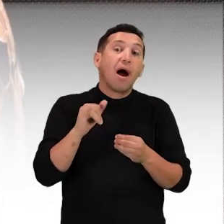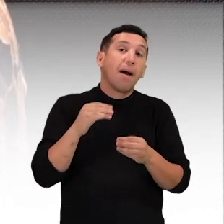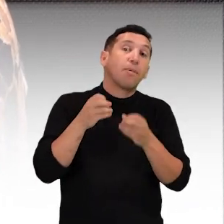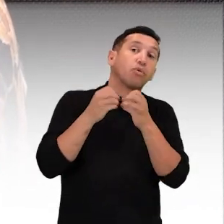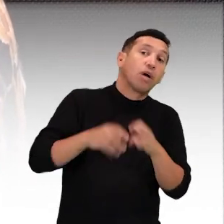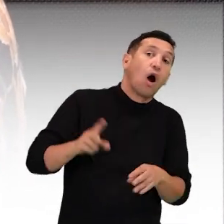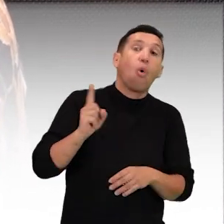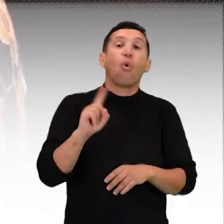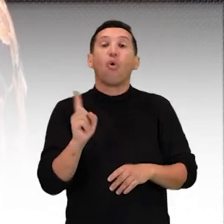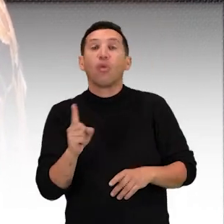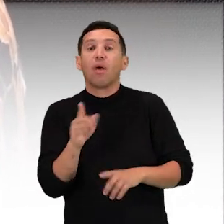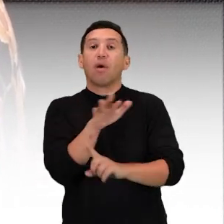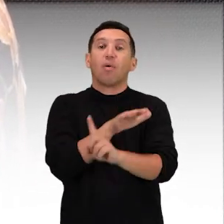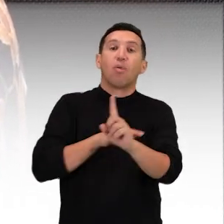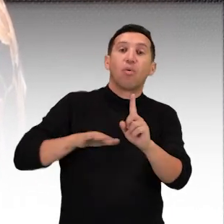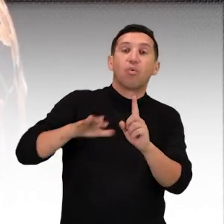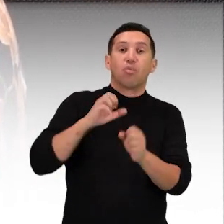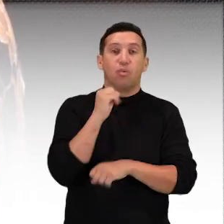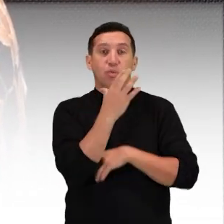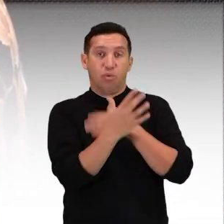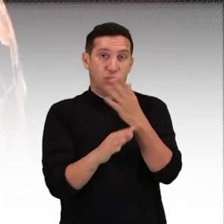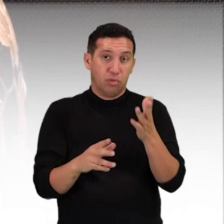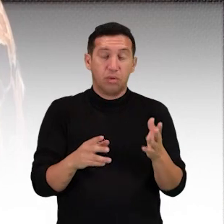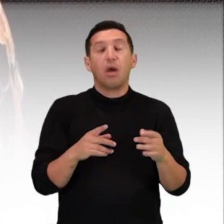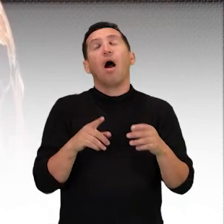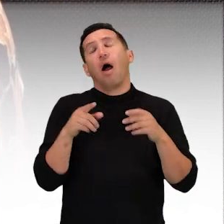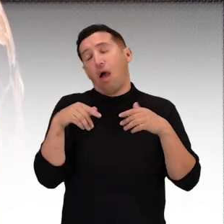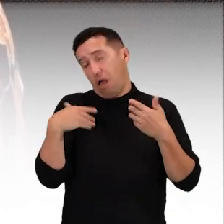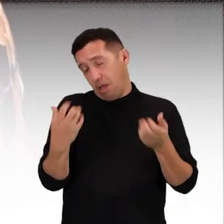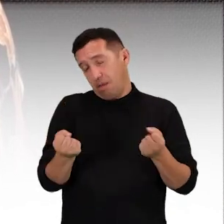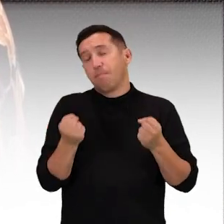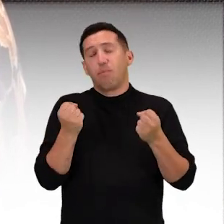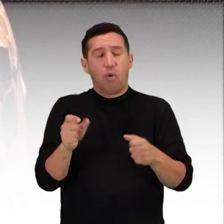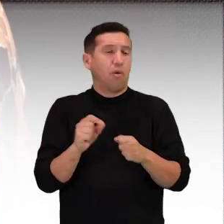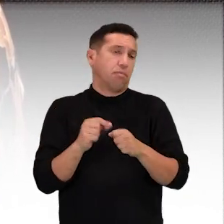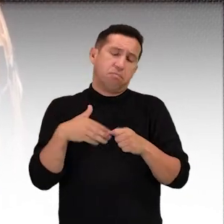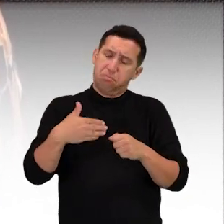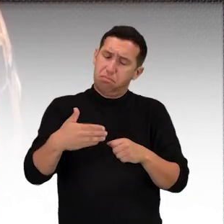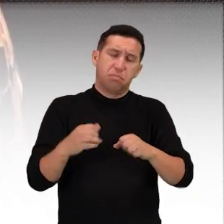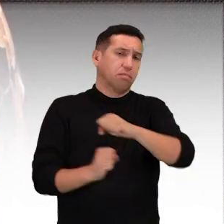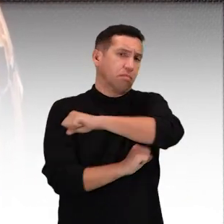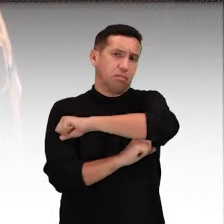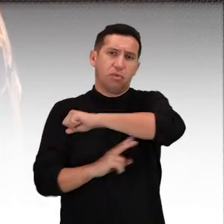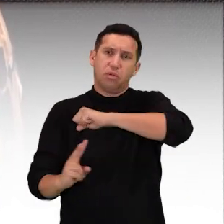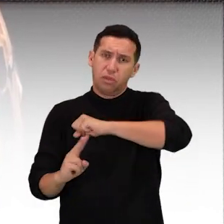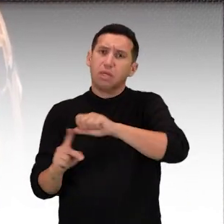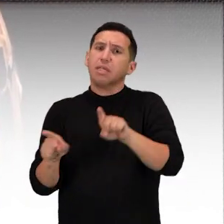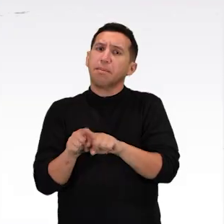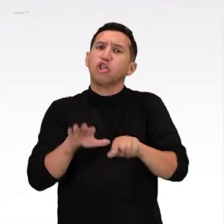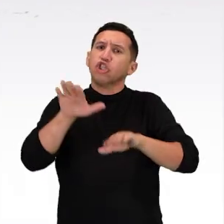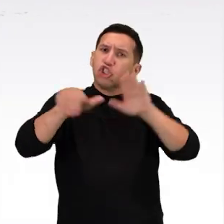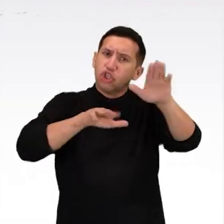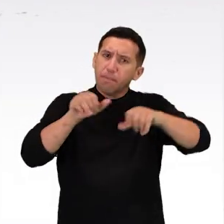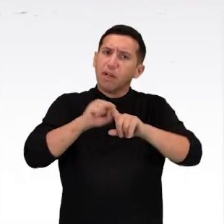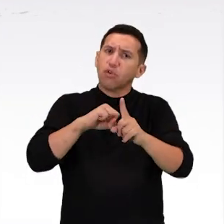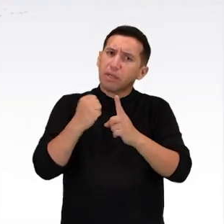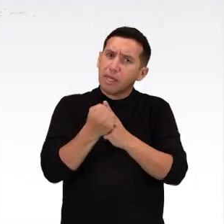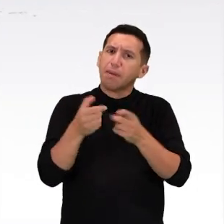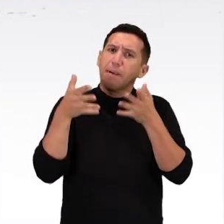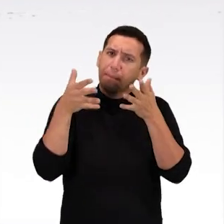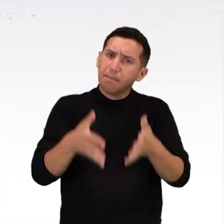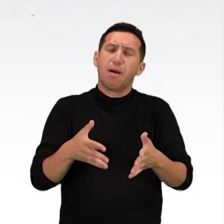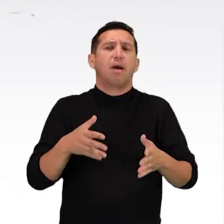e que haja a melhor alternativa técnica e locacional para essa ponte, com participação informada da população na